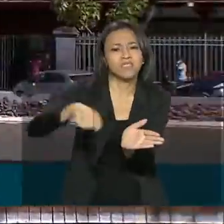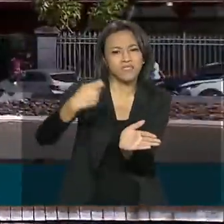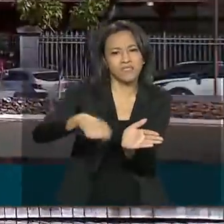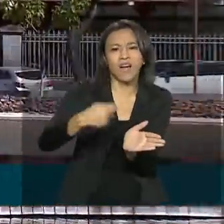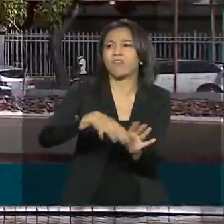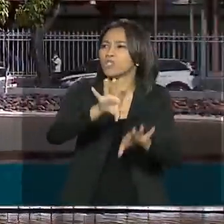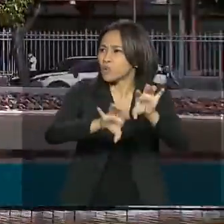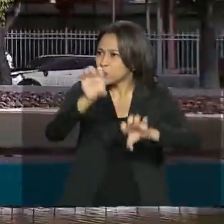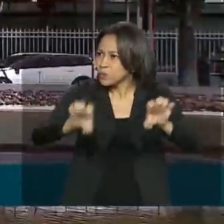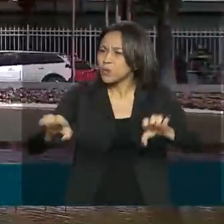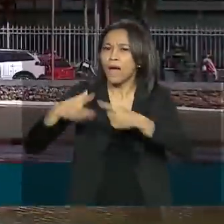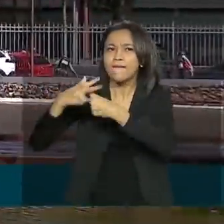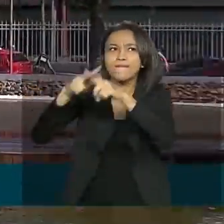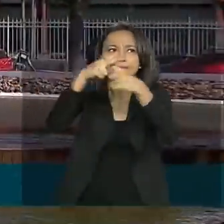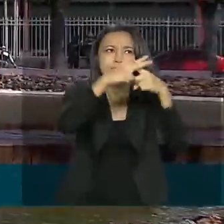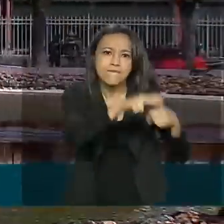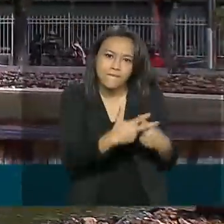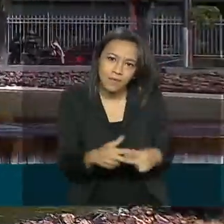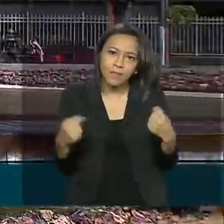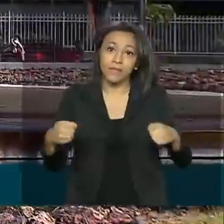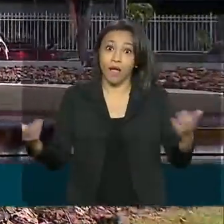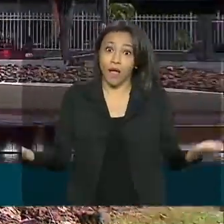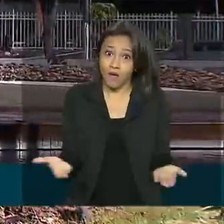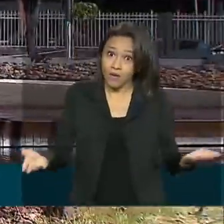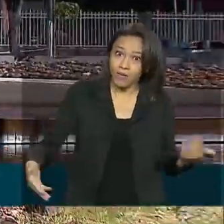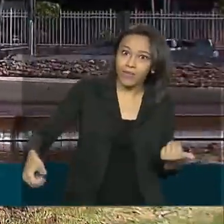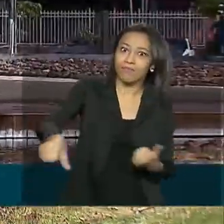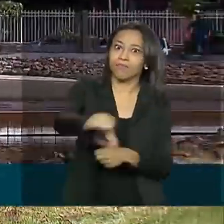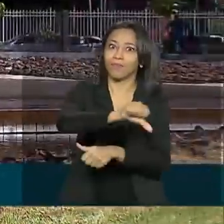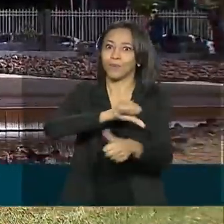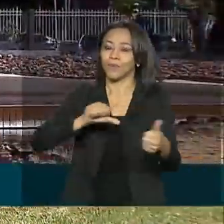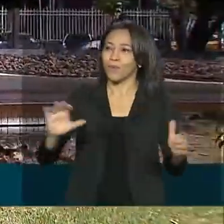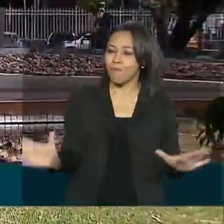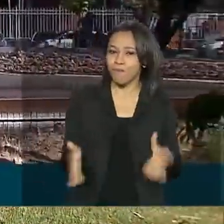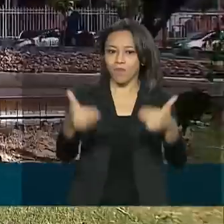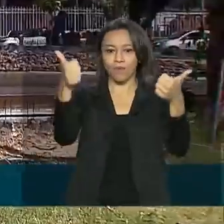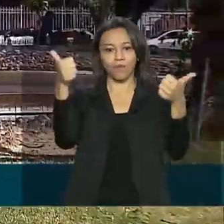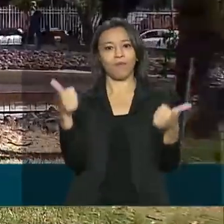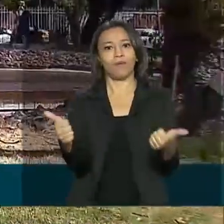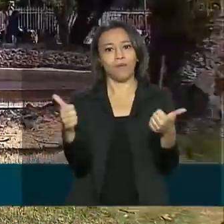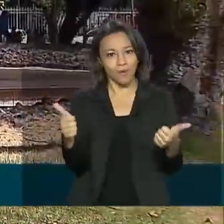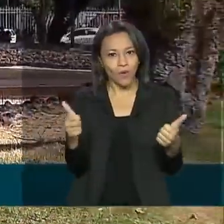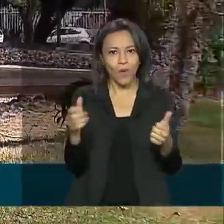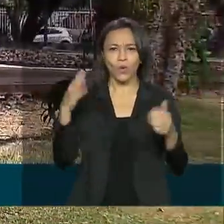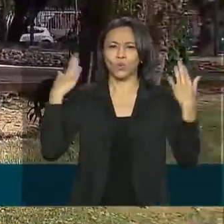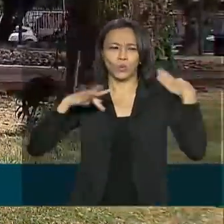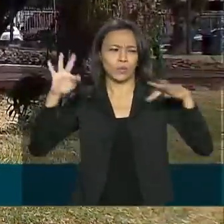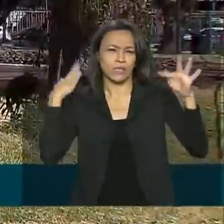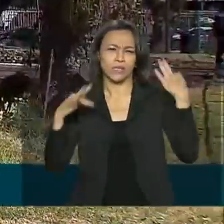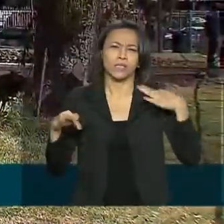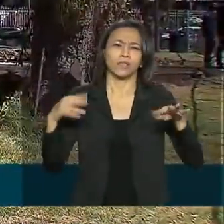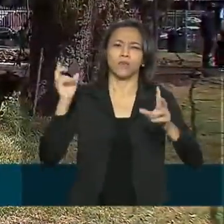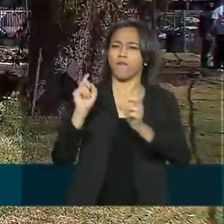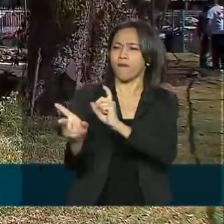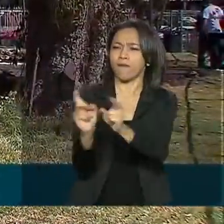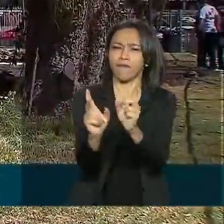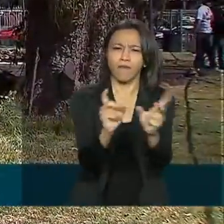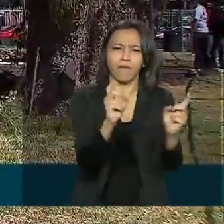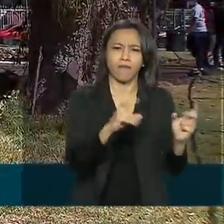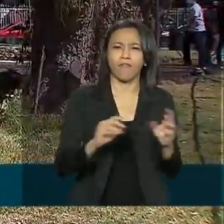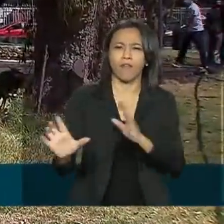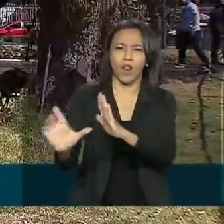revitalizada. E agora vai impulsionar o turismo, o comércio local e também a geração de empregos. A